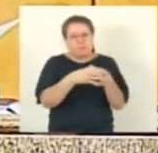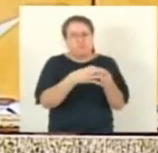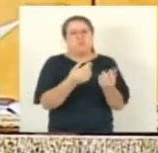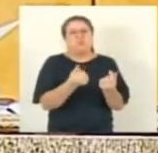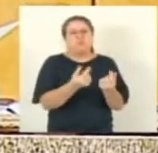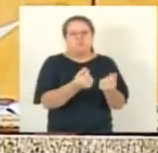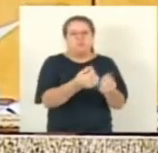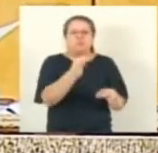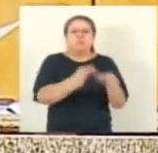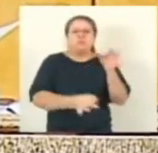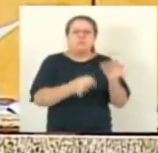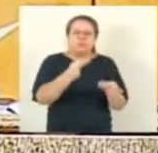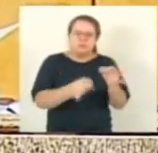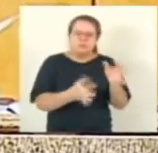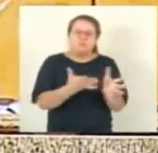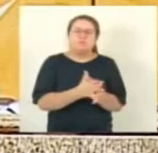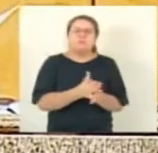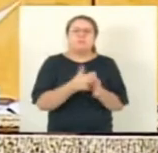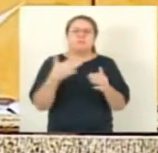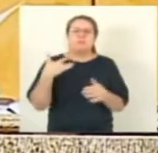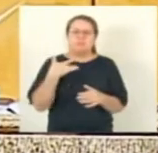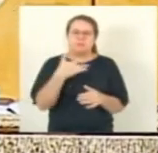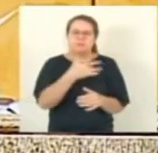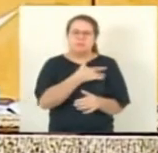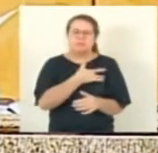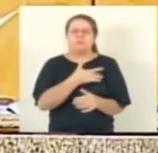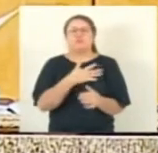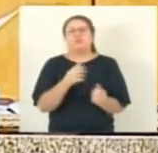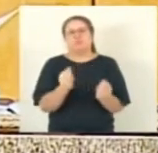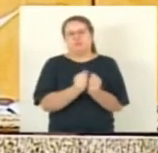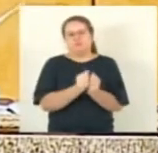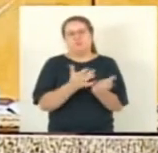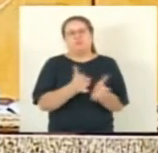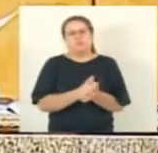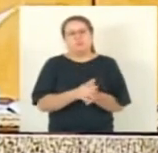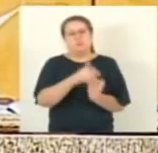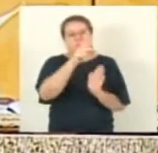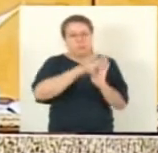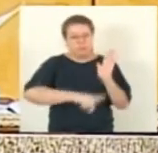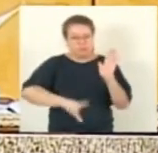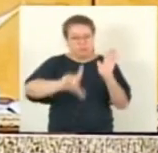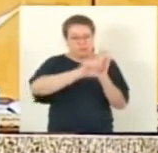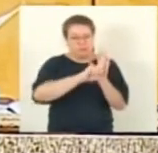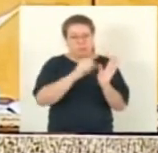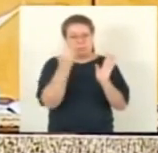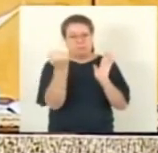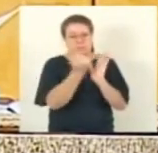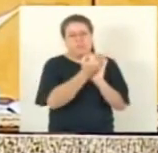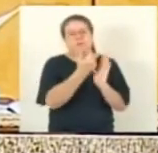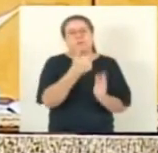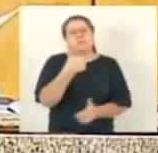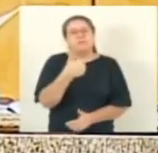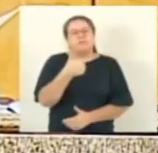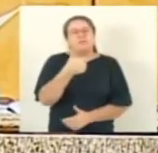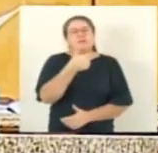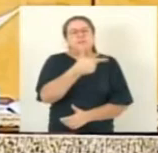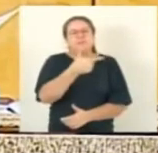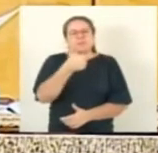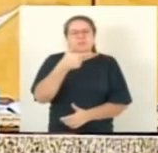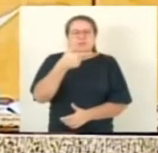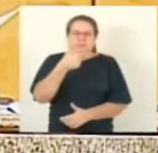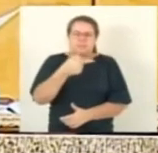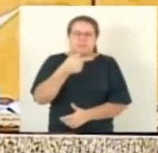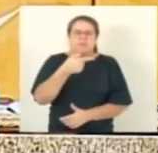do consumidor, saúde e de finanças. Projeto de decreto legislativo 27 de 2022,